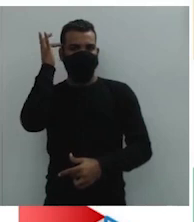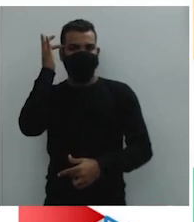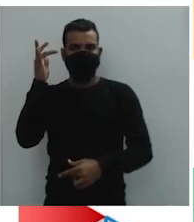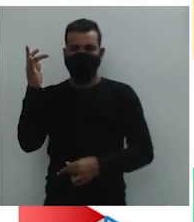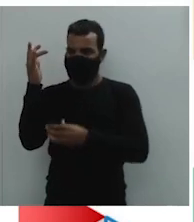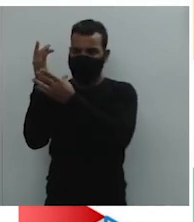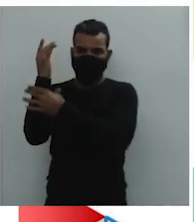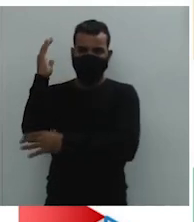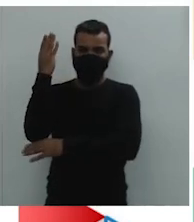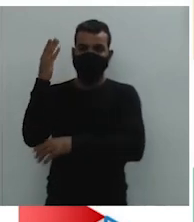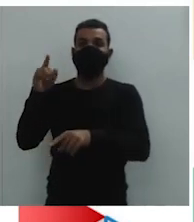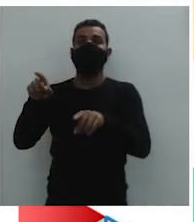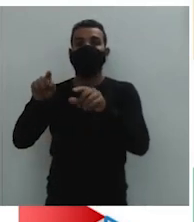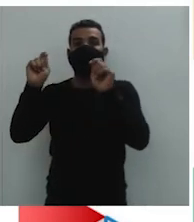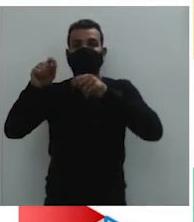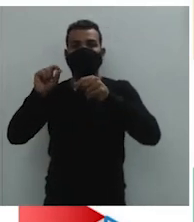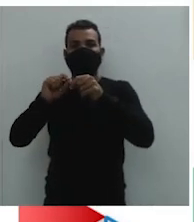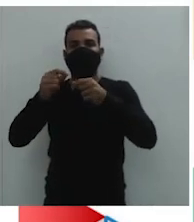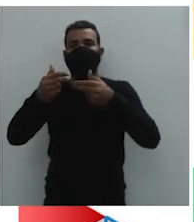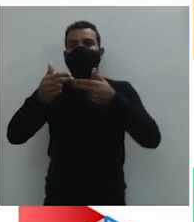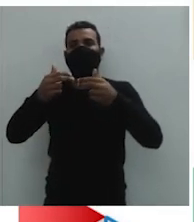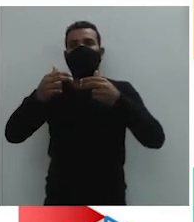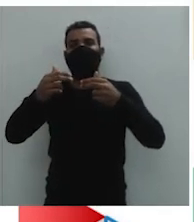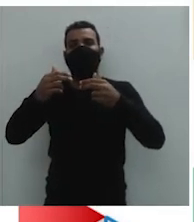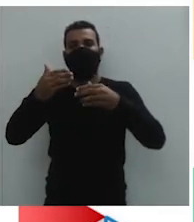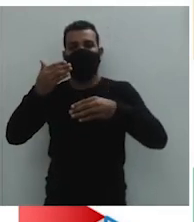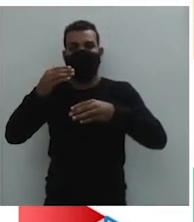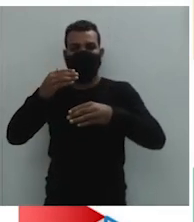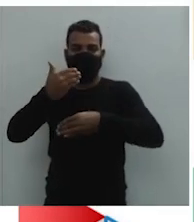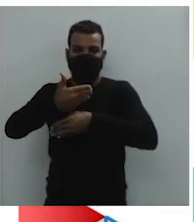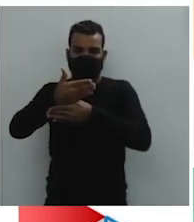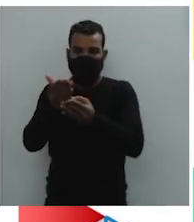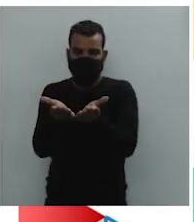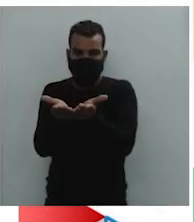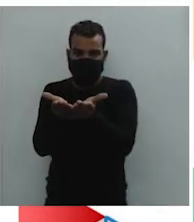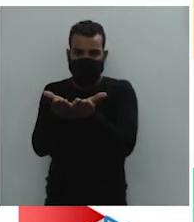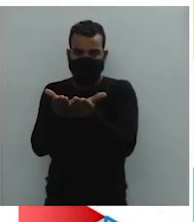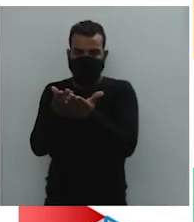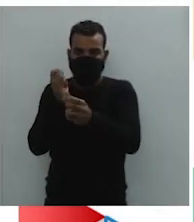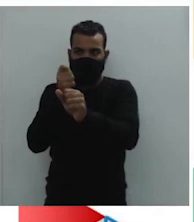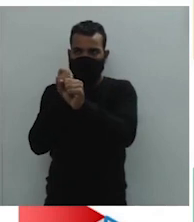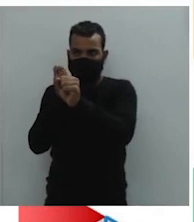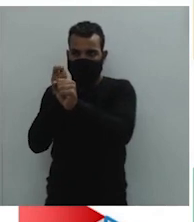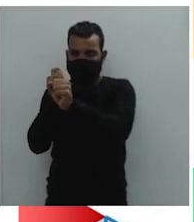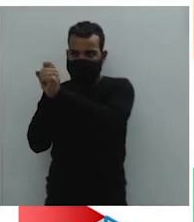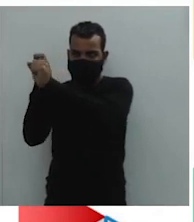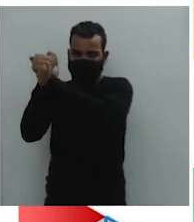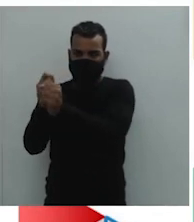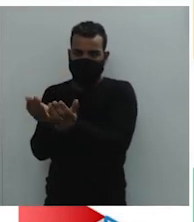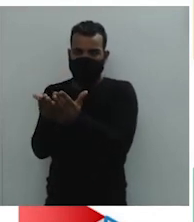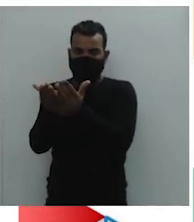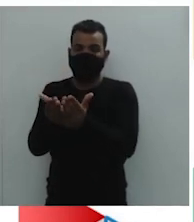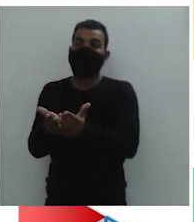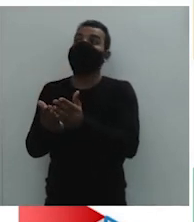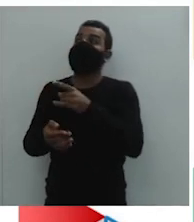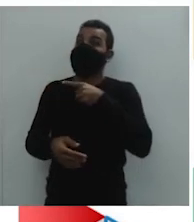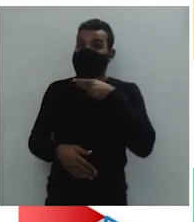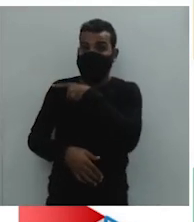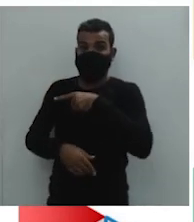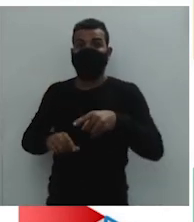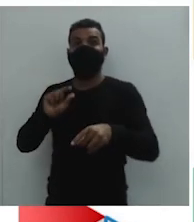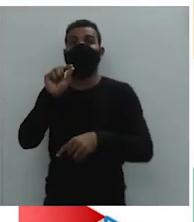construção de barcos. E esse tipo de exploração, ela dizimou praticamente